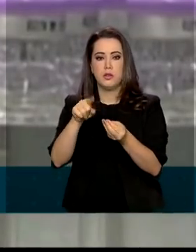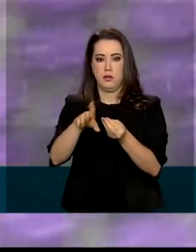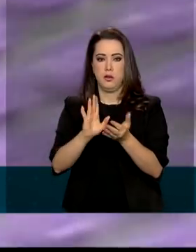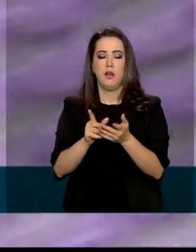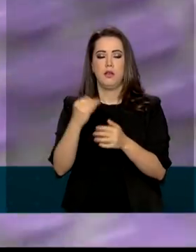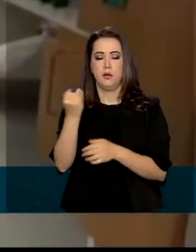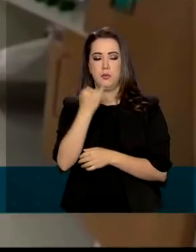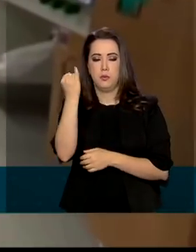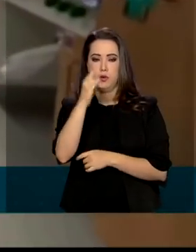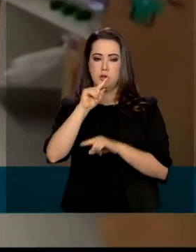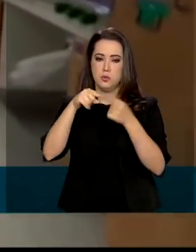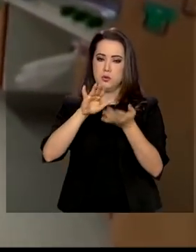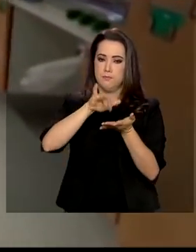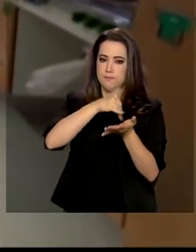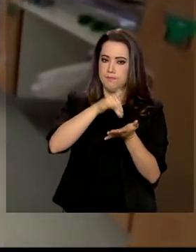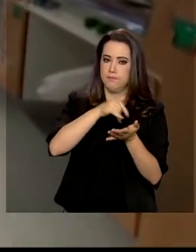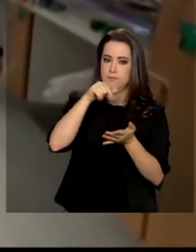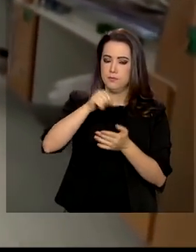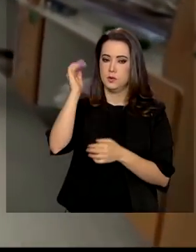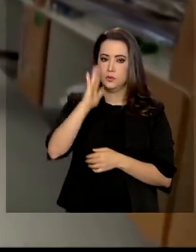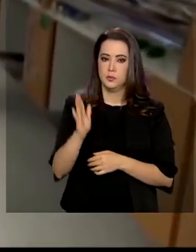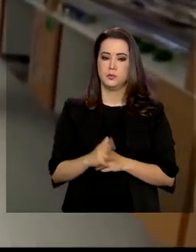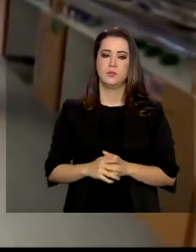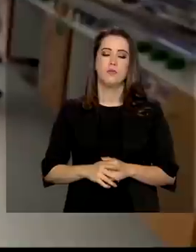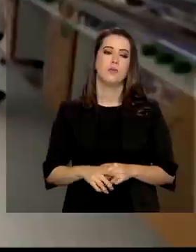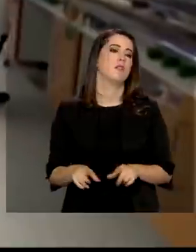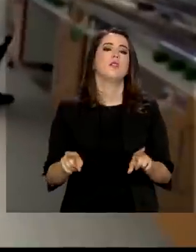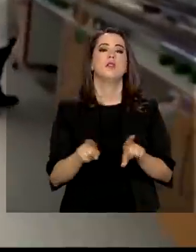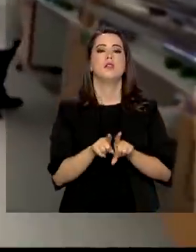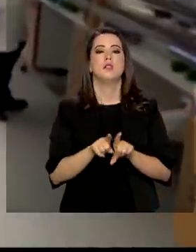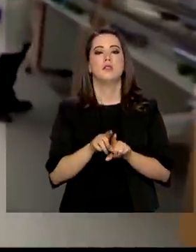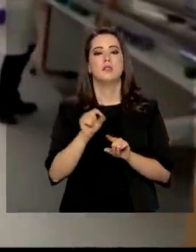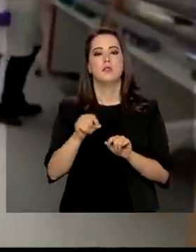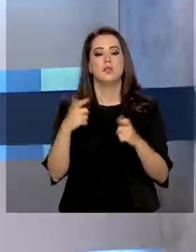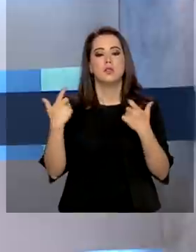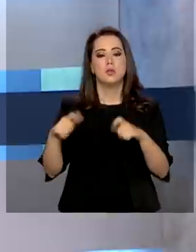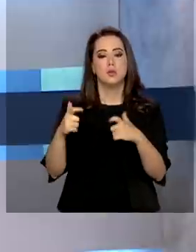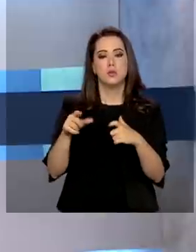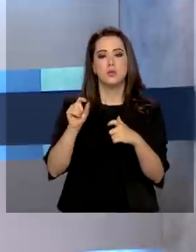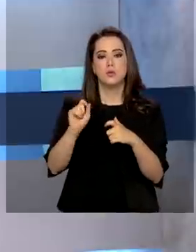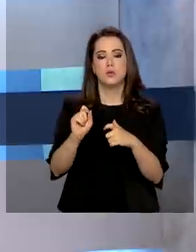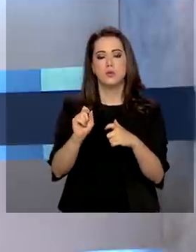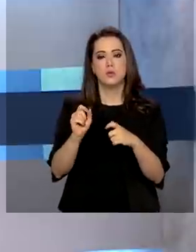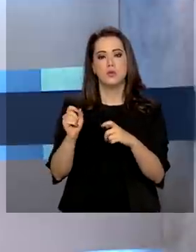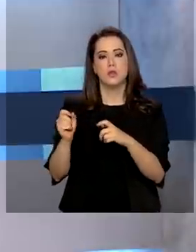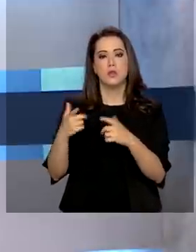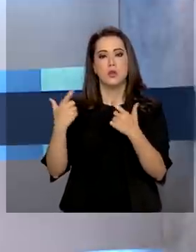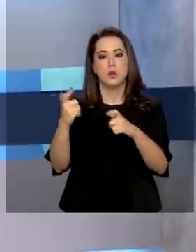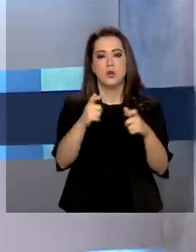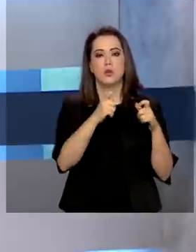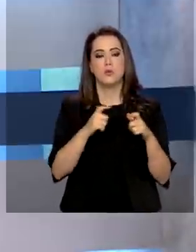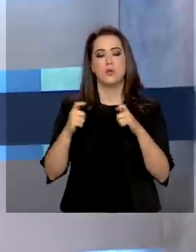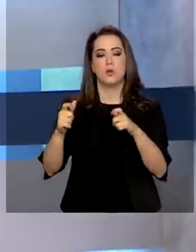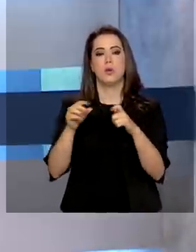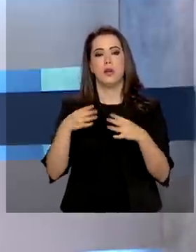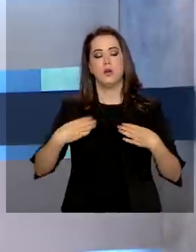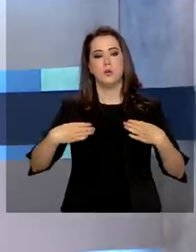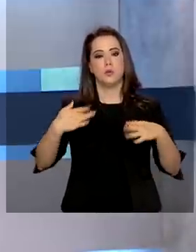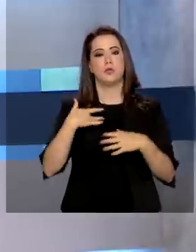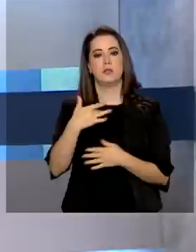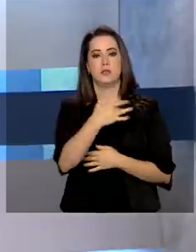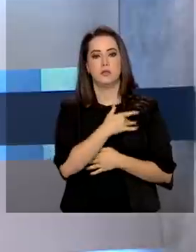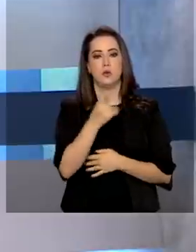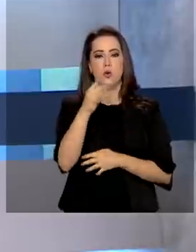vacina no Brasil. Em Guarulhos, São Paulo, fica o Centro de Distribuição Logística do Ministério da Saúde,